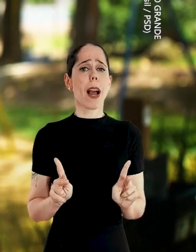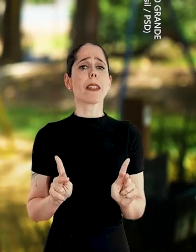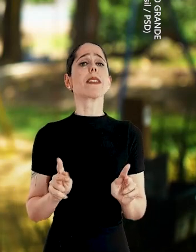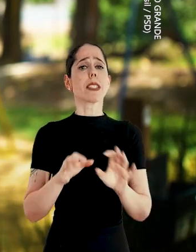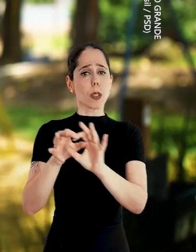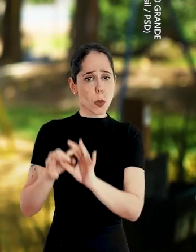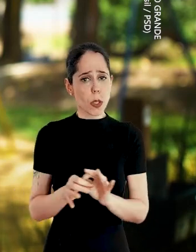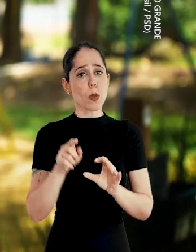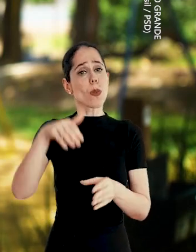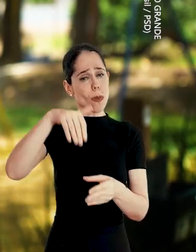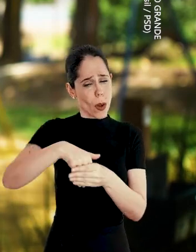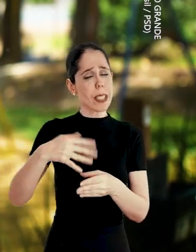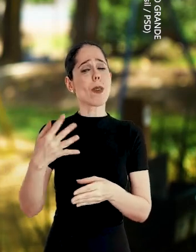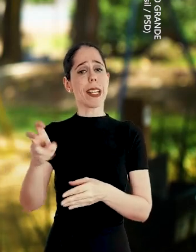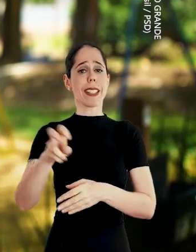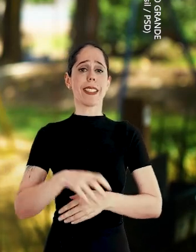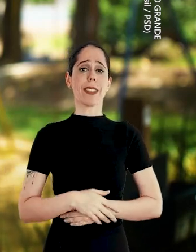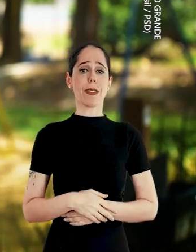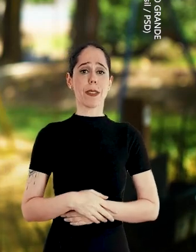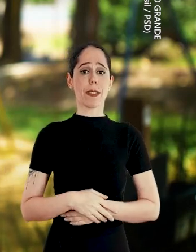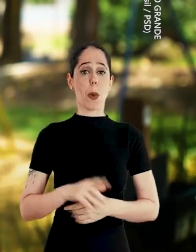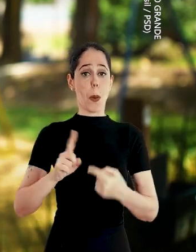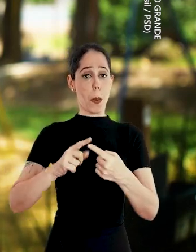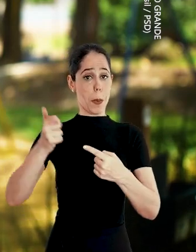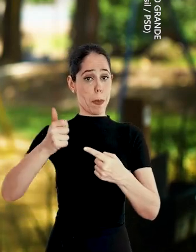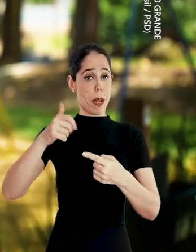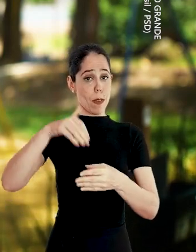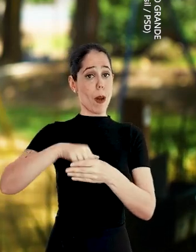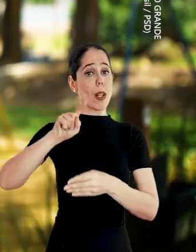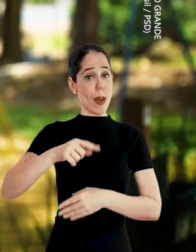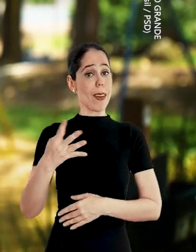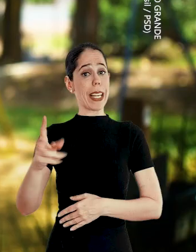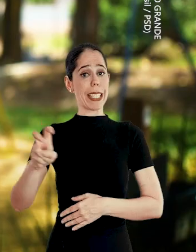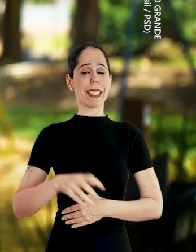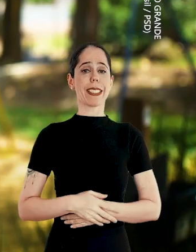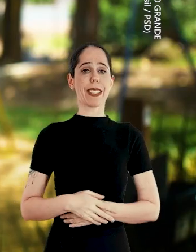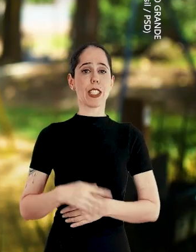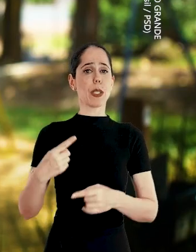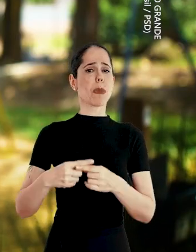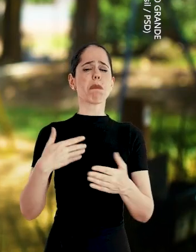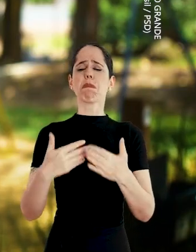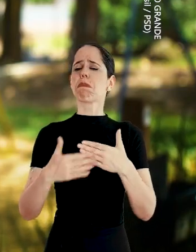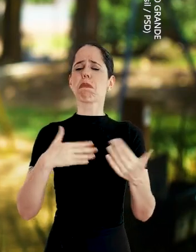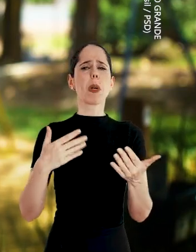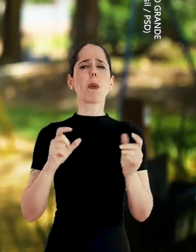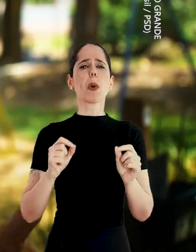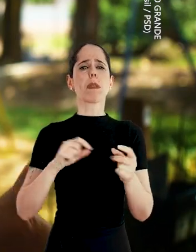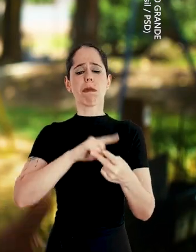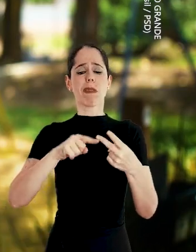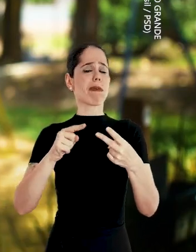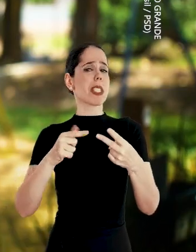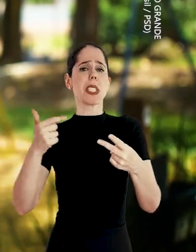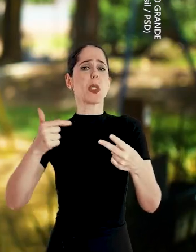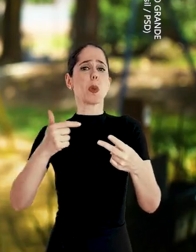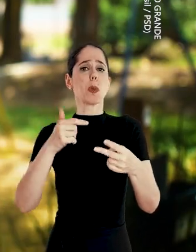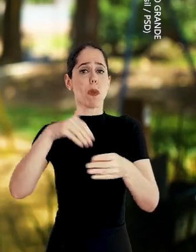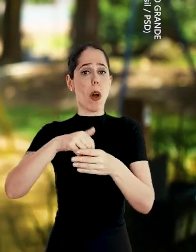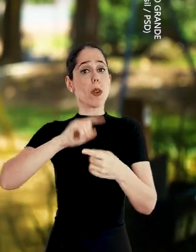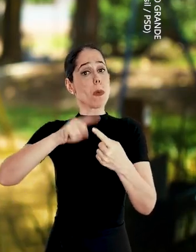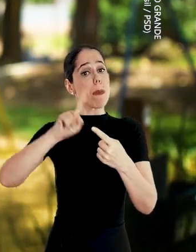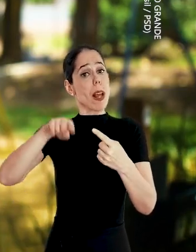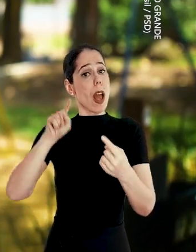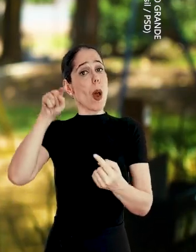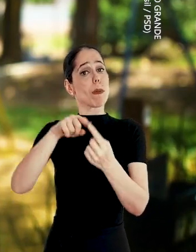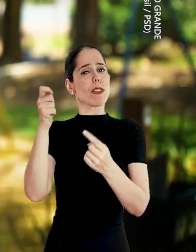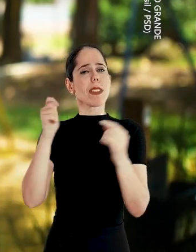paz e união Vote 45 O primeiro voto é 45 Porque independentemente do seu segundo voto O